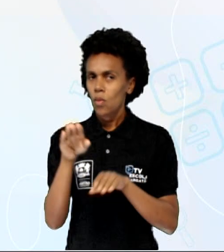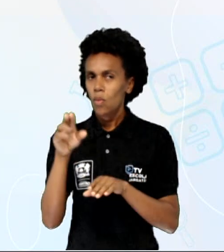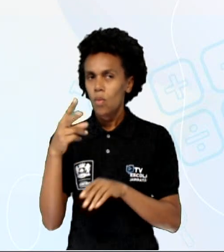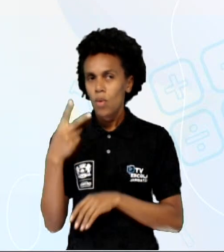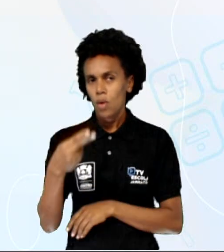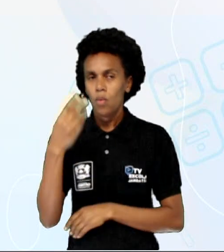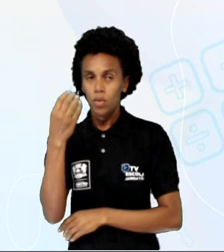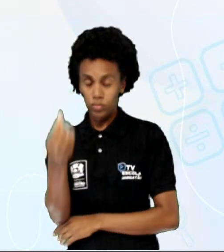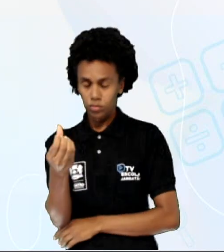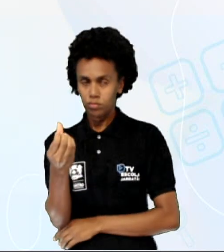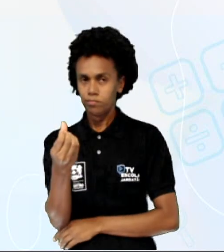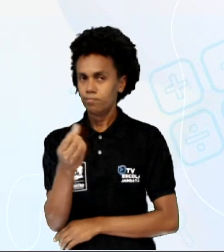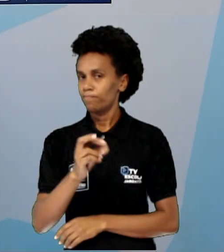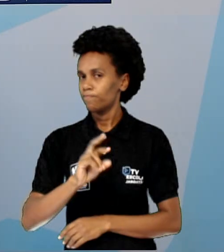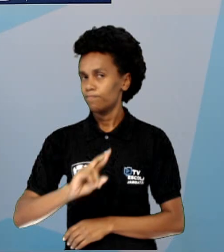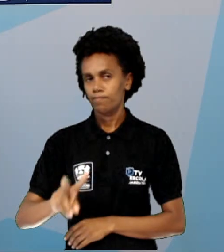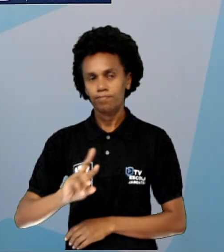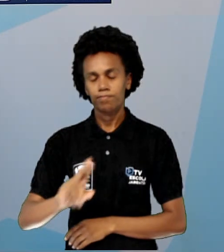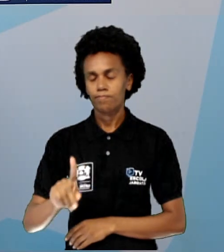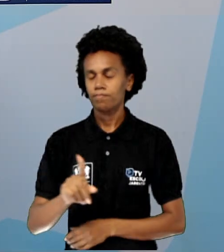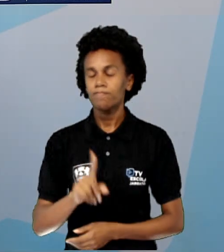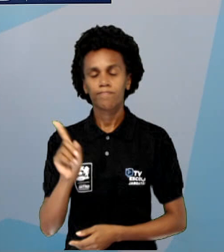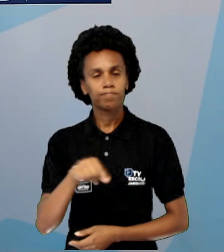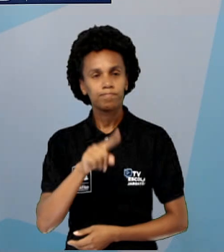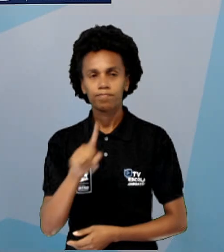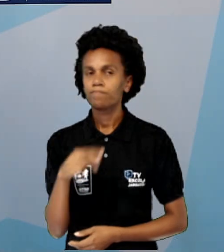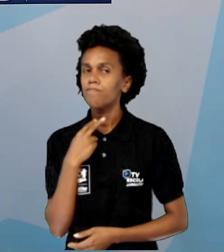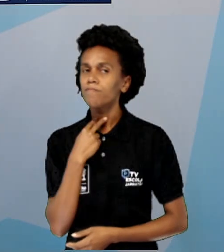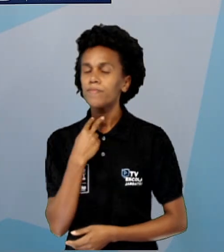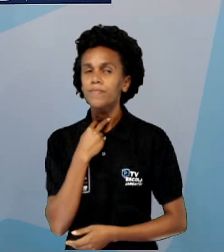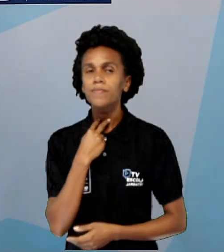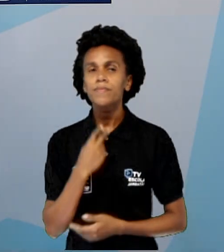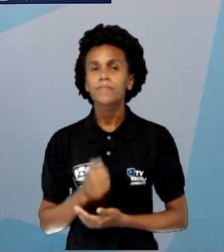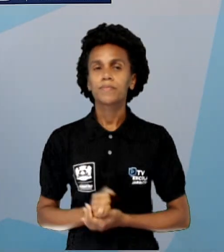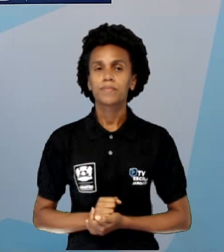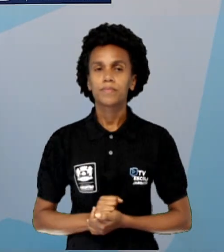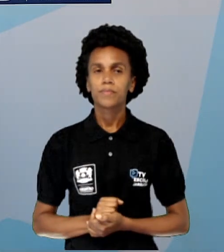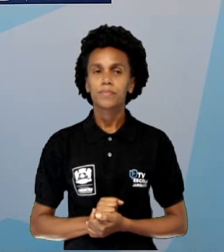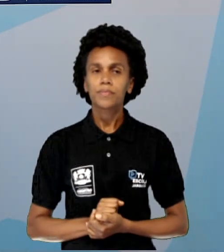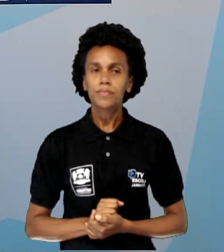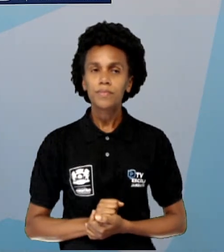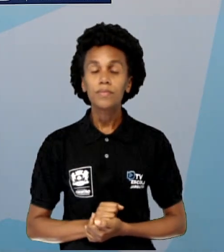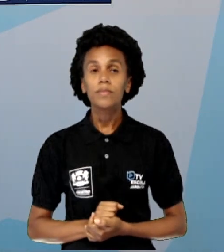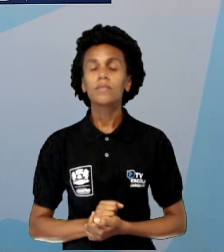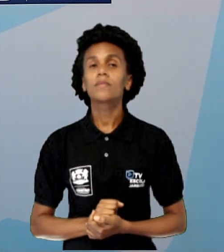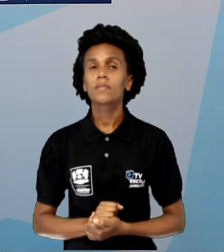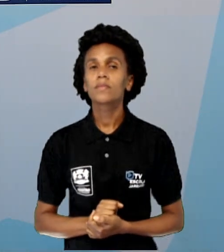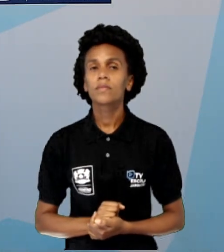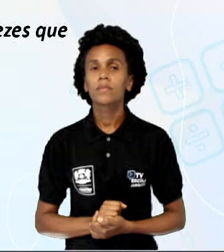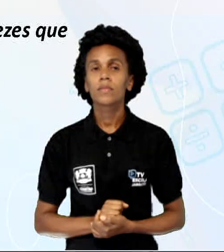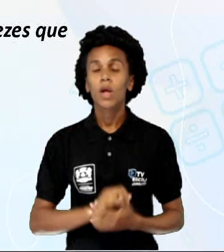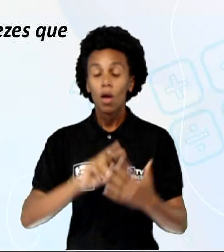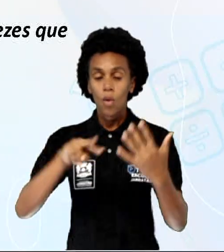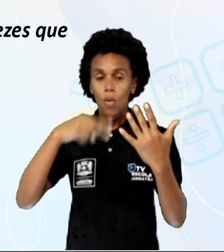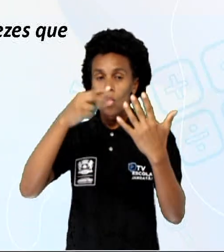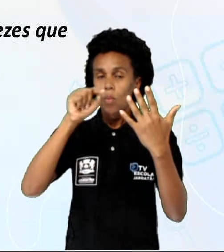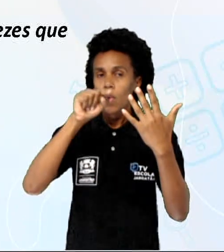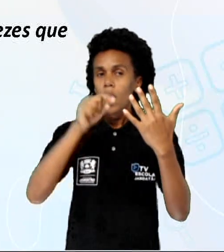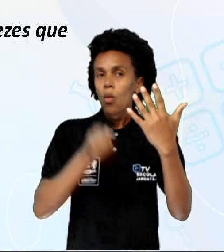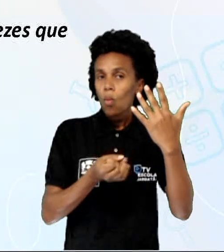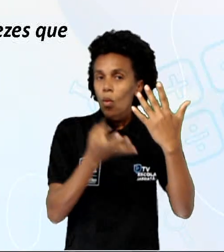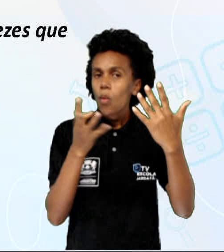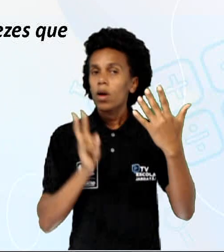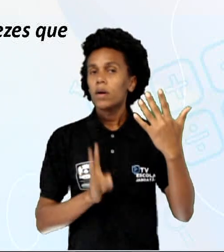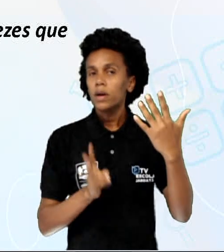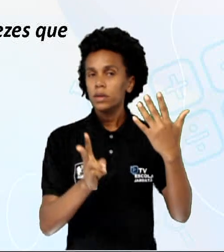E essa não é a configuração da potência, tá? Aqui a gente vai ter que o expoente é a quantidade sempre. Então, nesse caso,